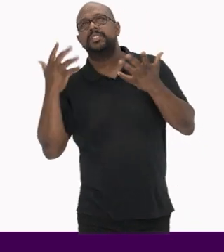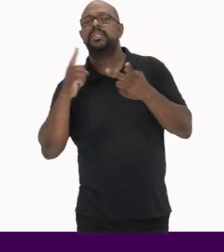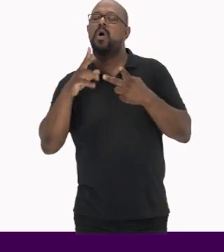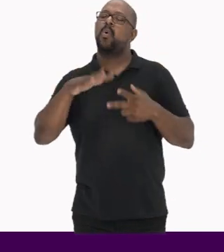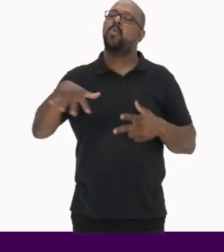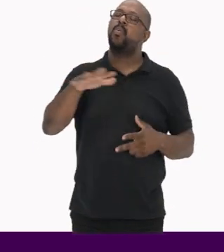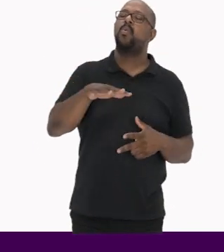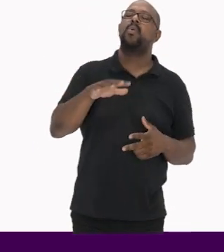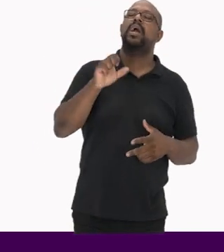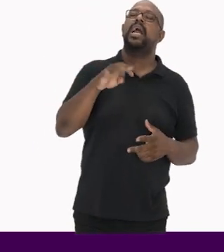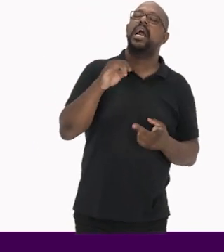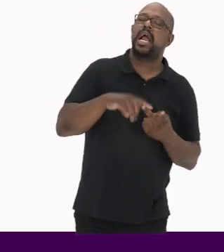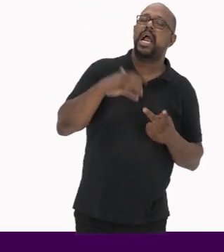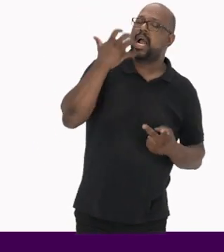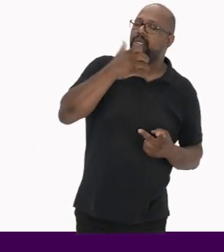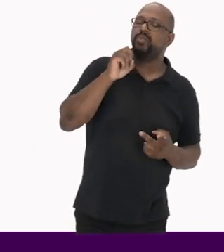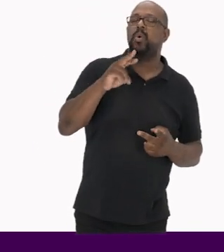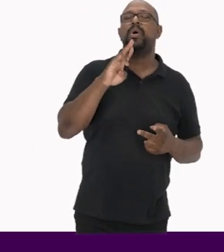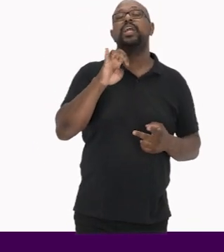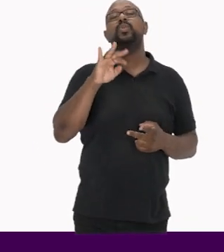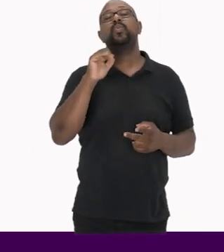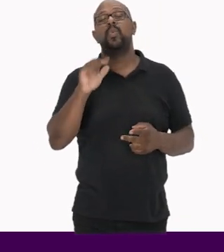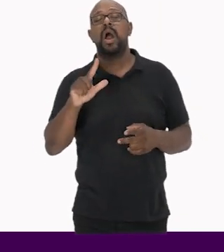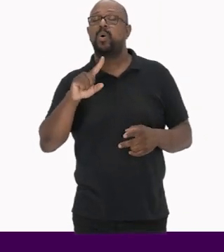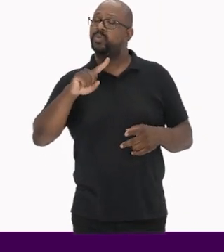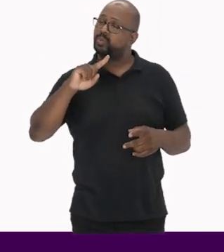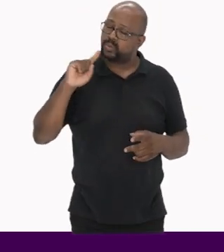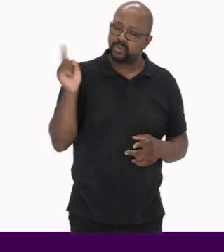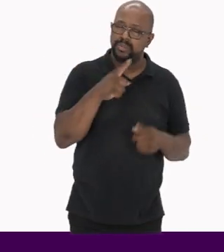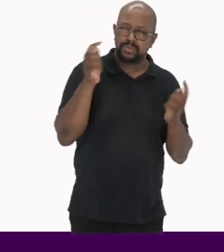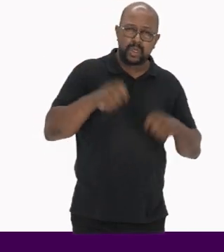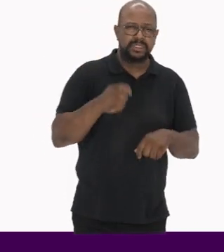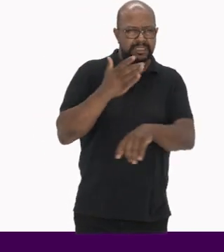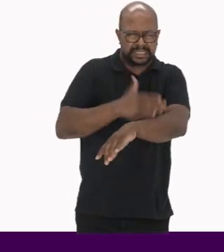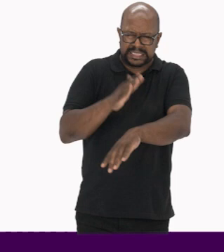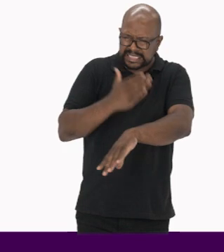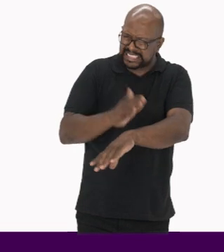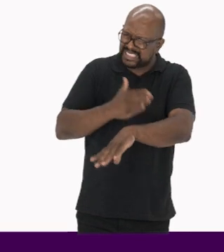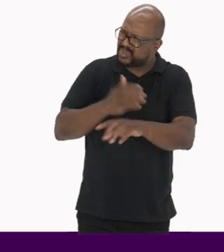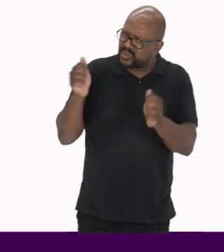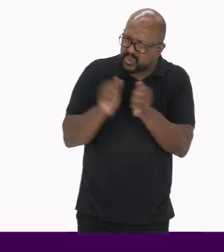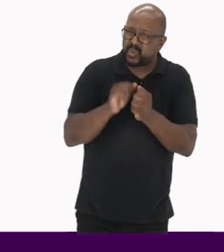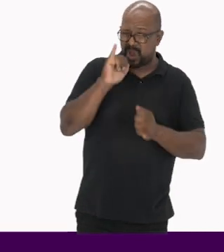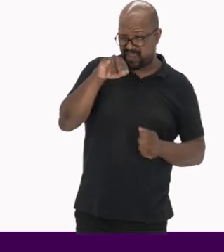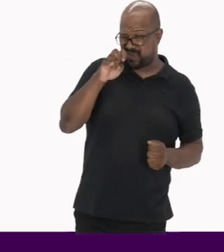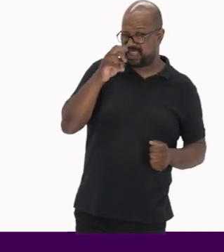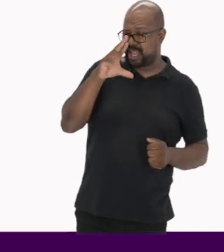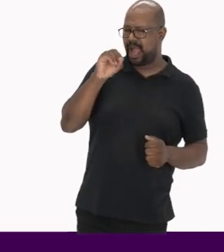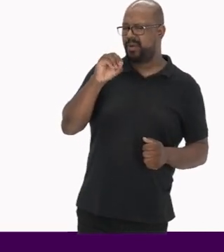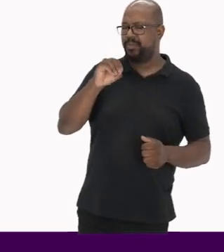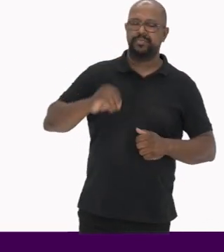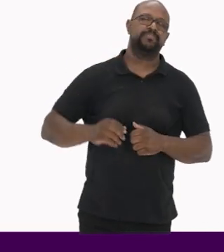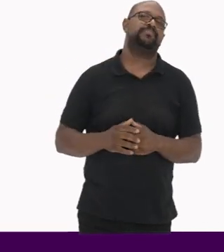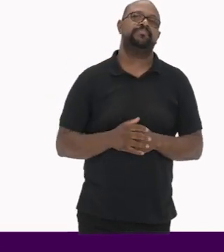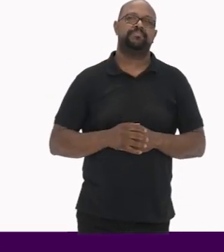ou um canto, ou um ritual Tudo isso pode ser praticado junto com um inventário